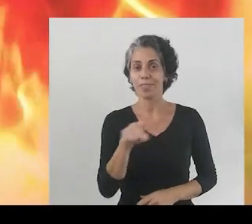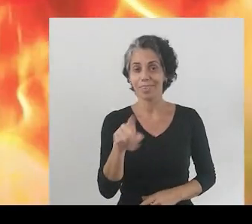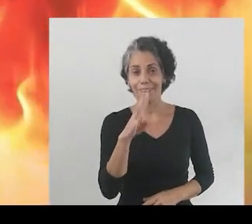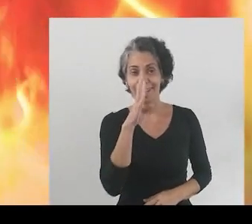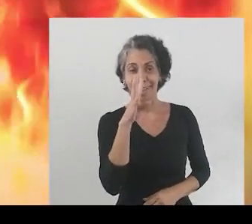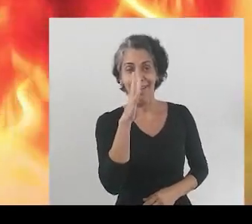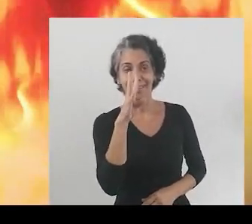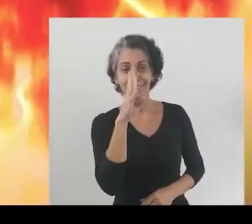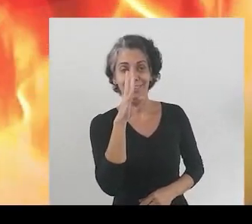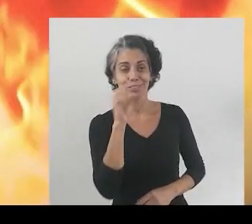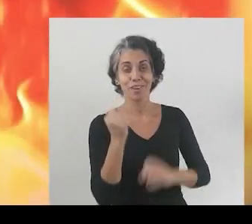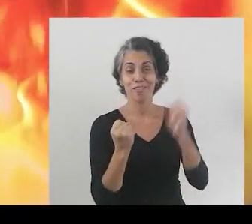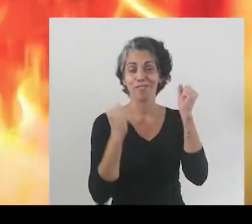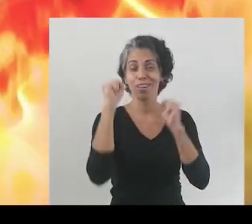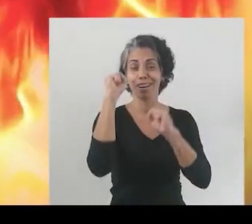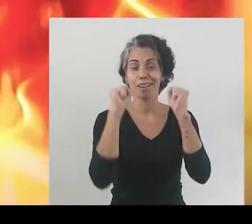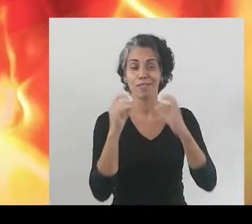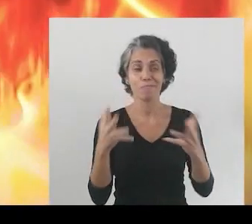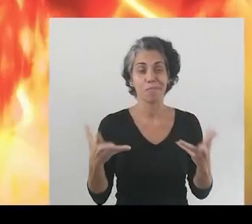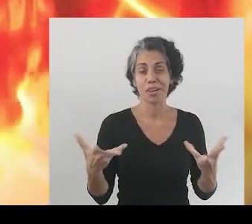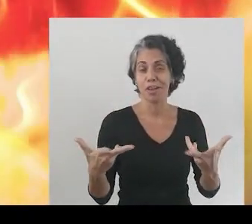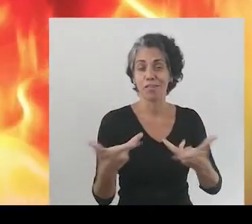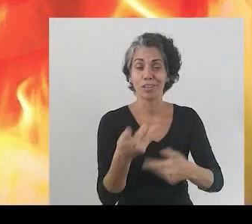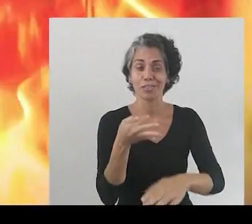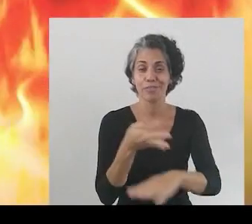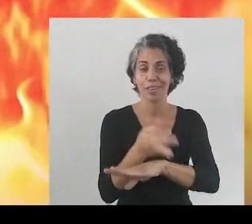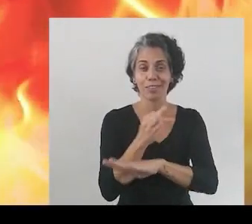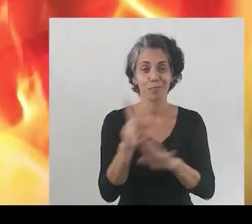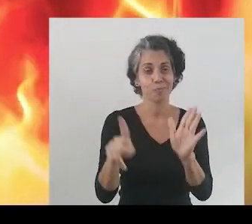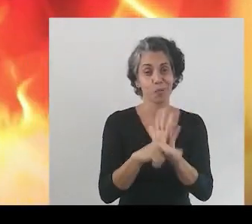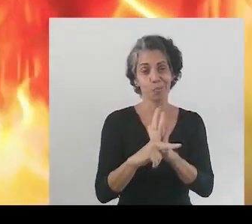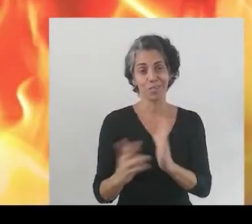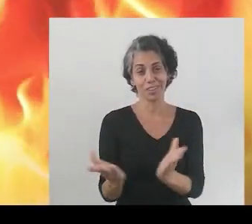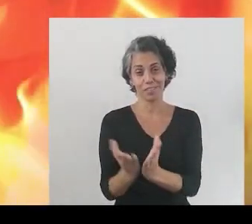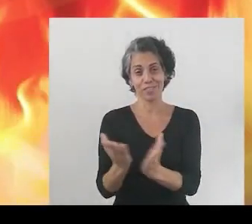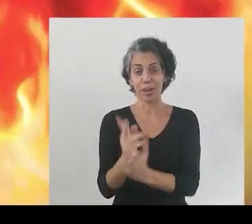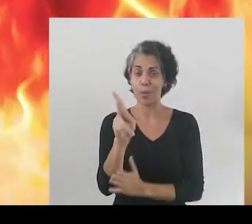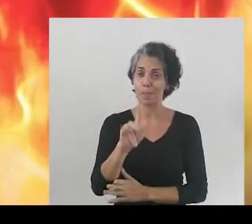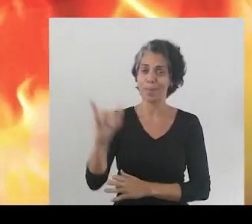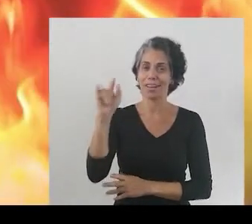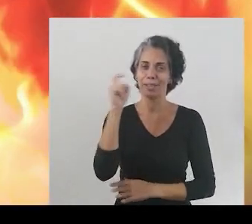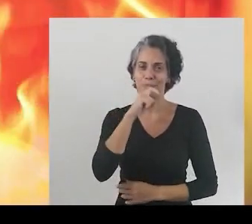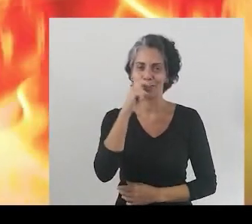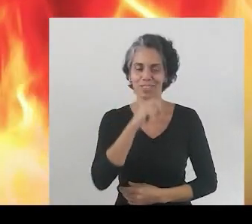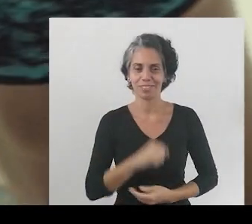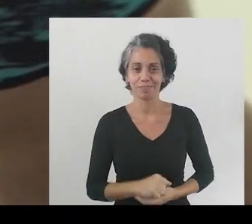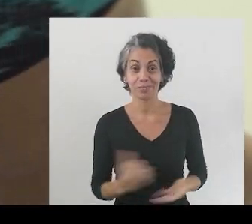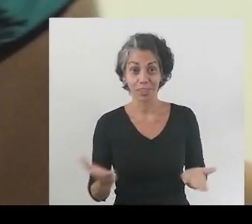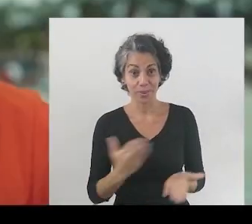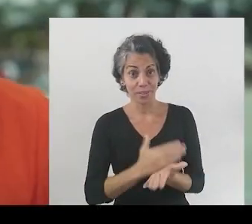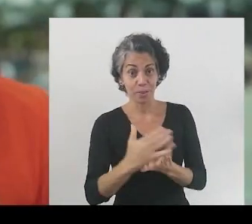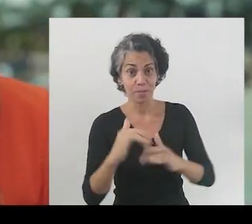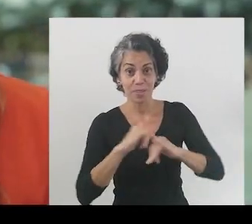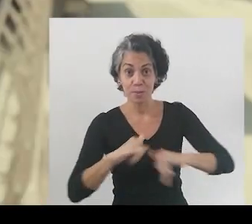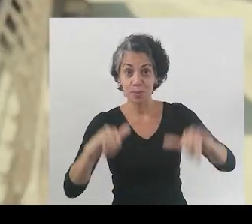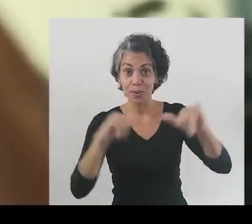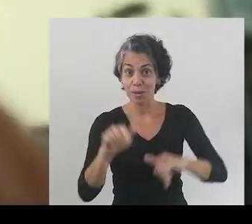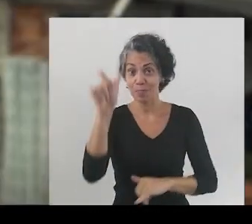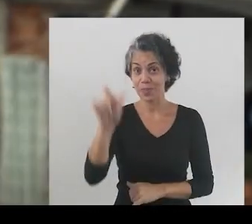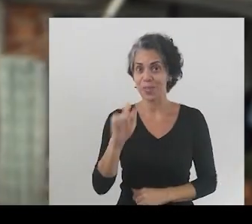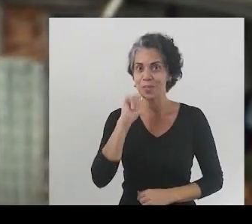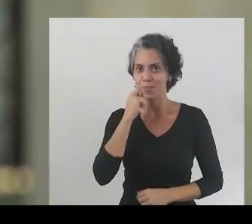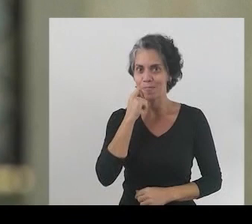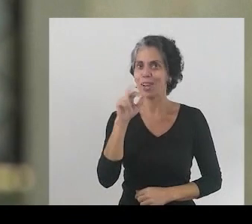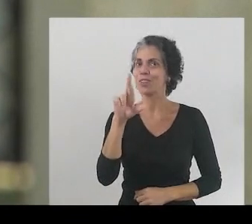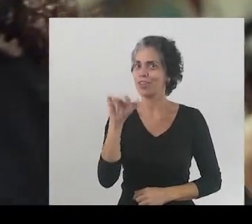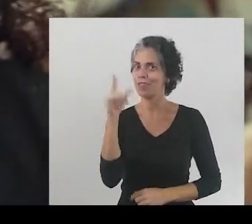Você acabou de assistir a fantástica fábrica de fake news do Crivella, o pai da mentira. Começa agora o